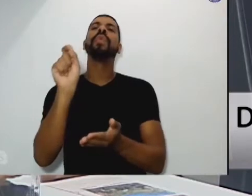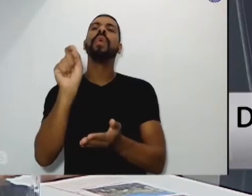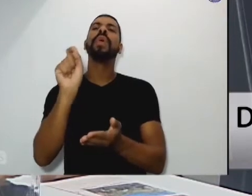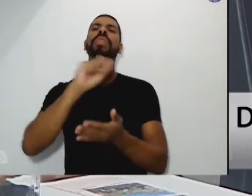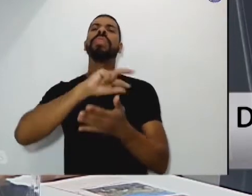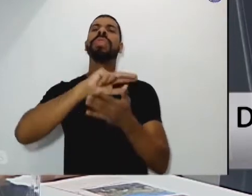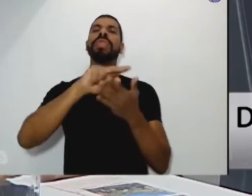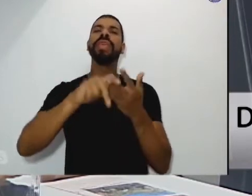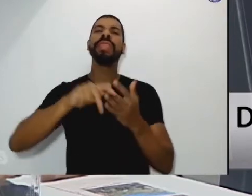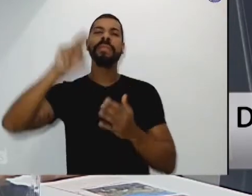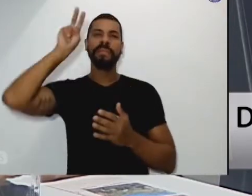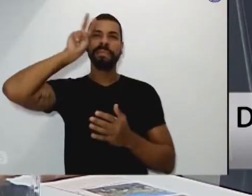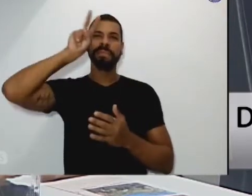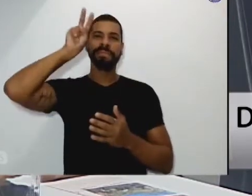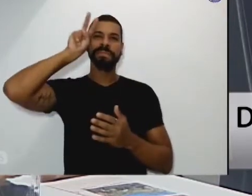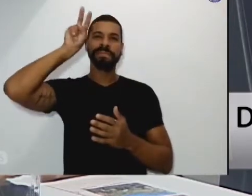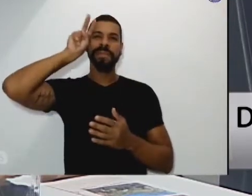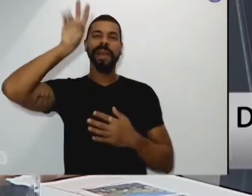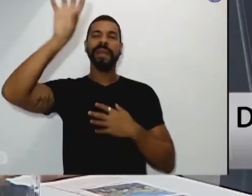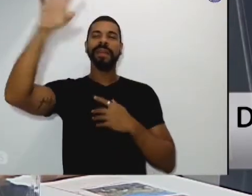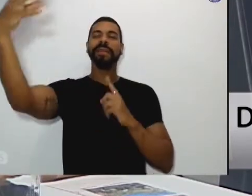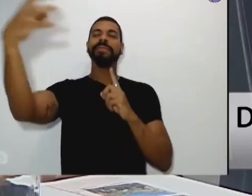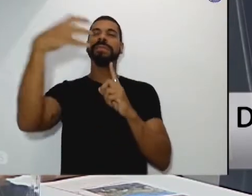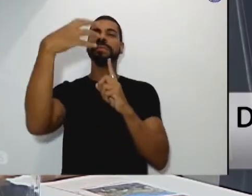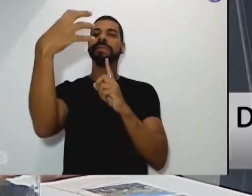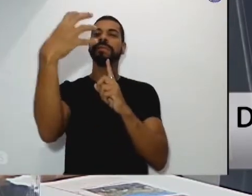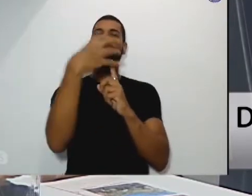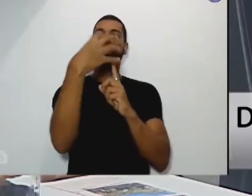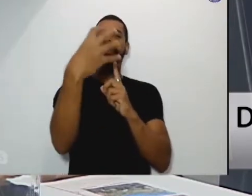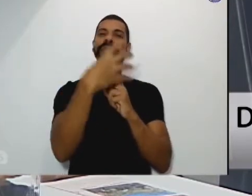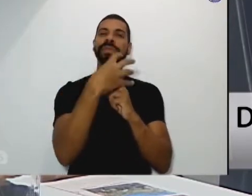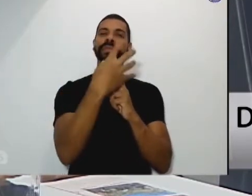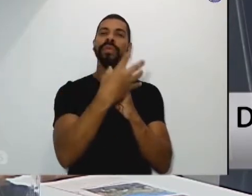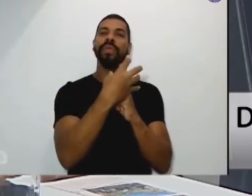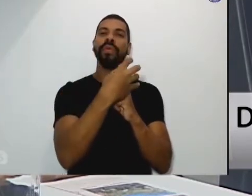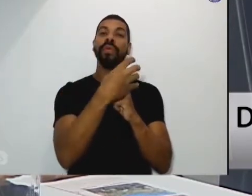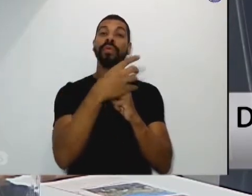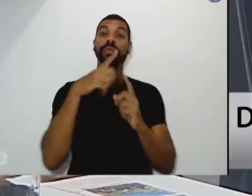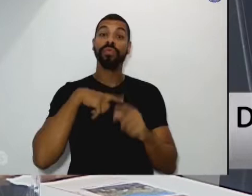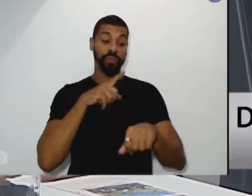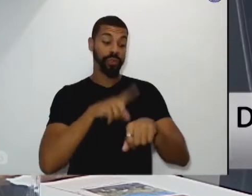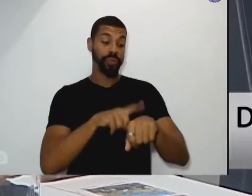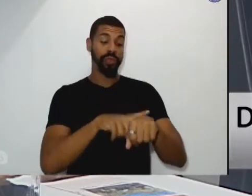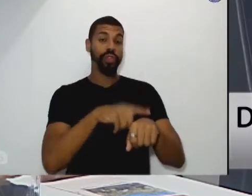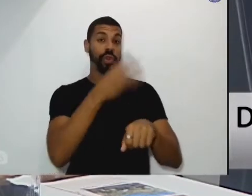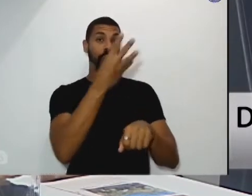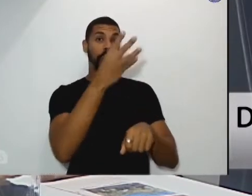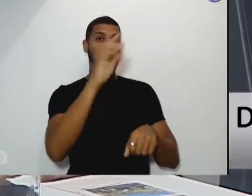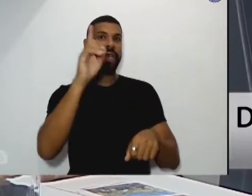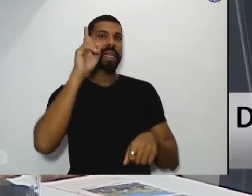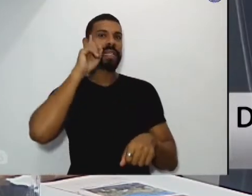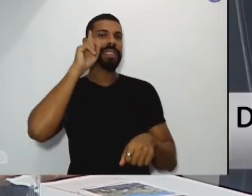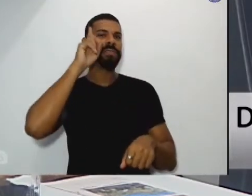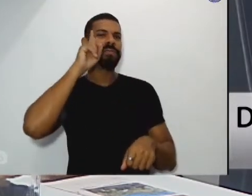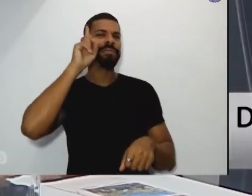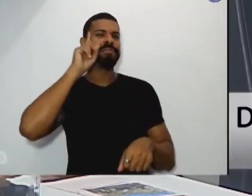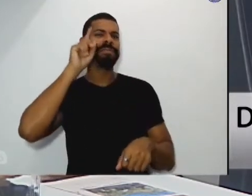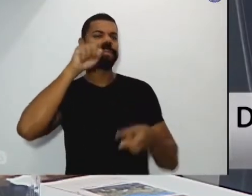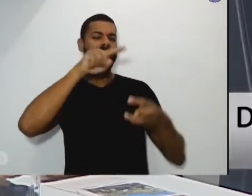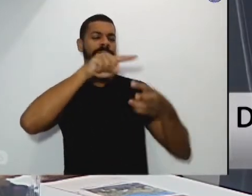inspira a viver o tempo quaresmal nos indica três atitudes fundamentais.